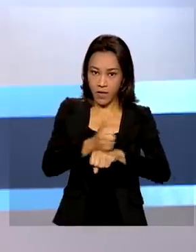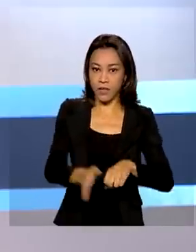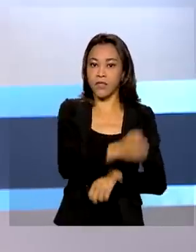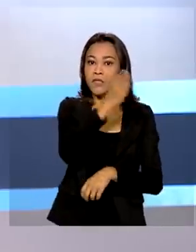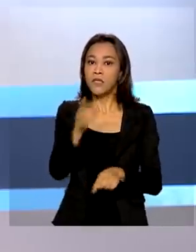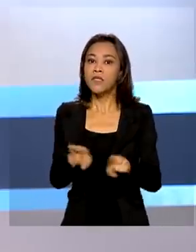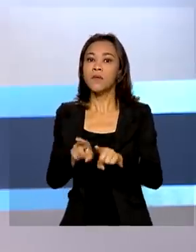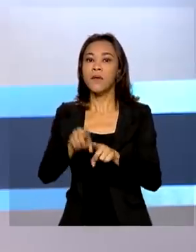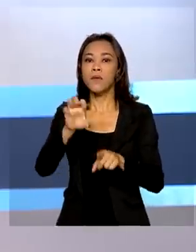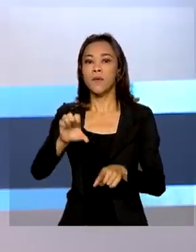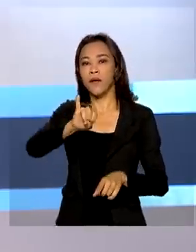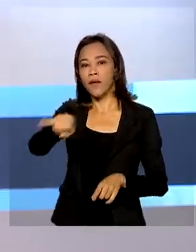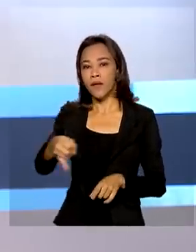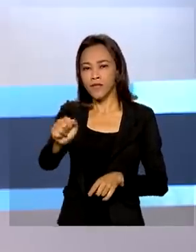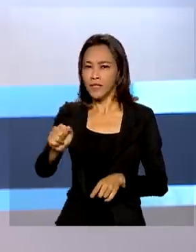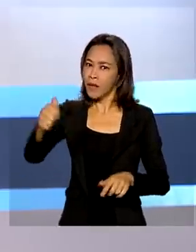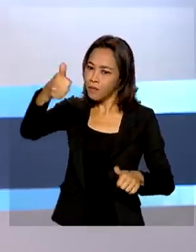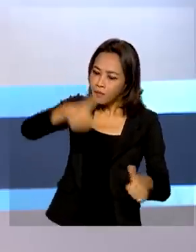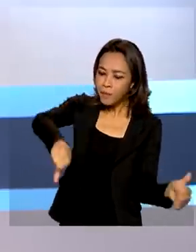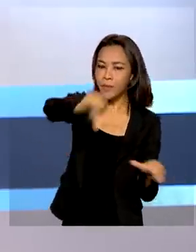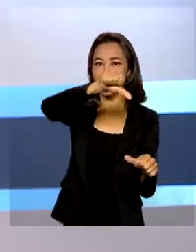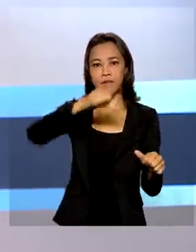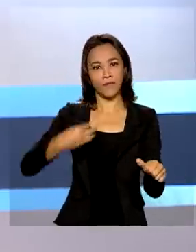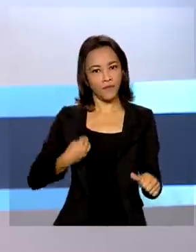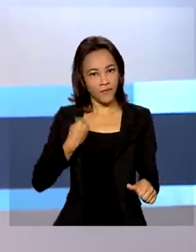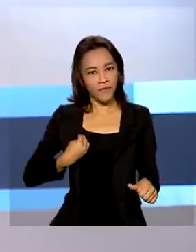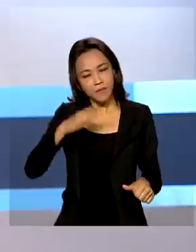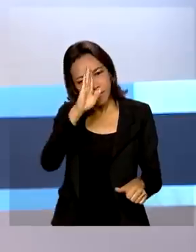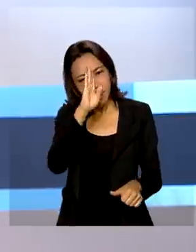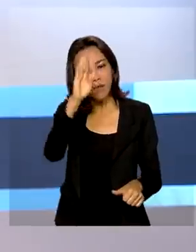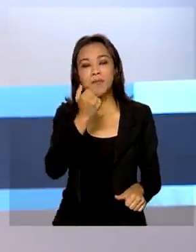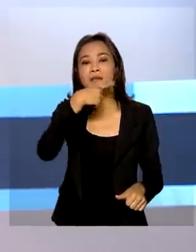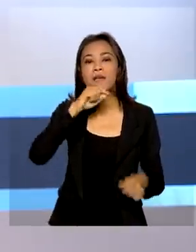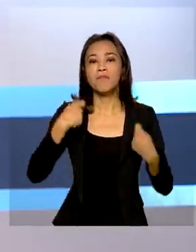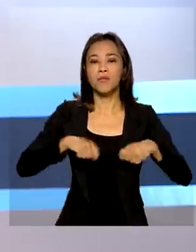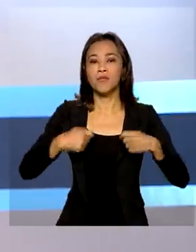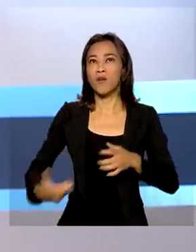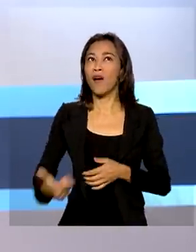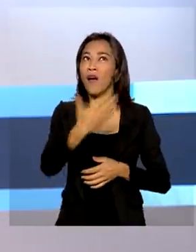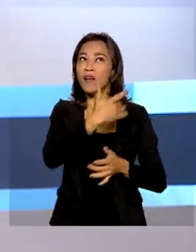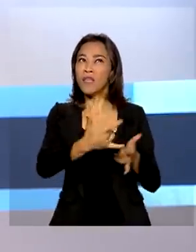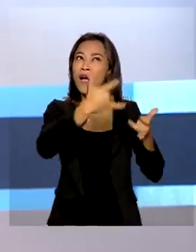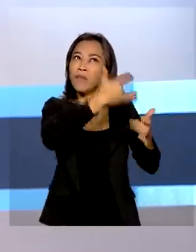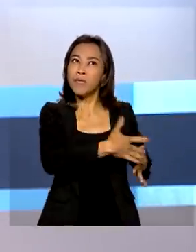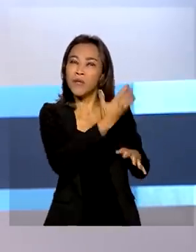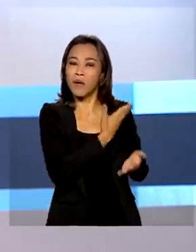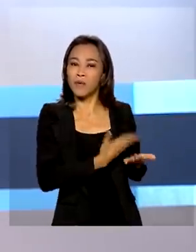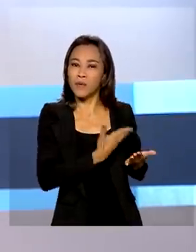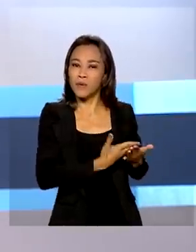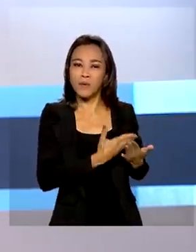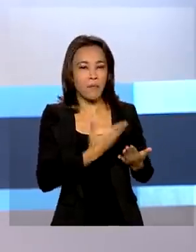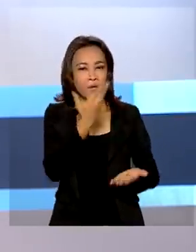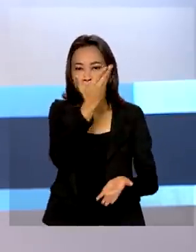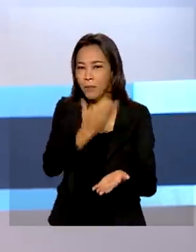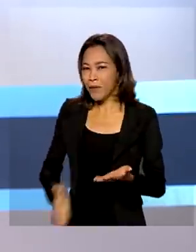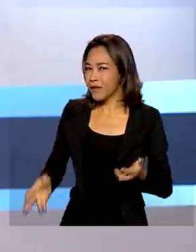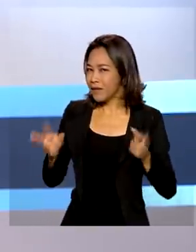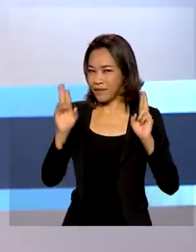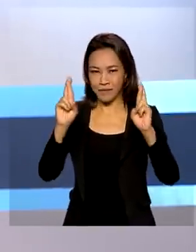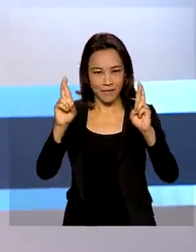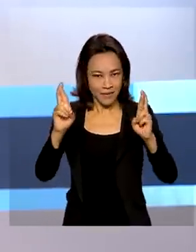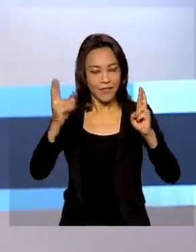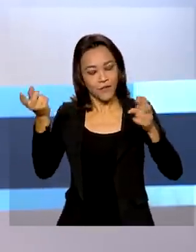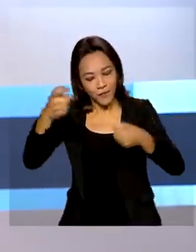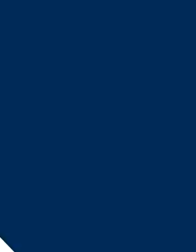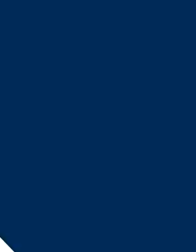adultos estão transformando vidas, principalmente de quem precisou parar os estudos, mas não perdeu a esperança e voltou